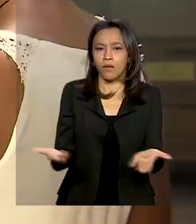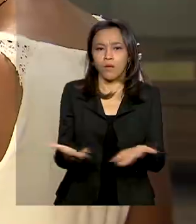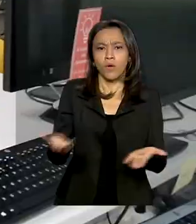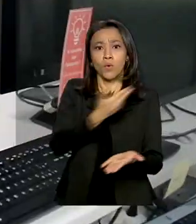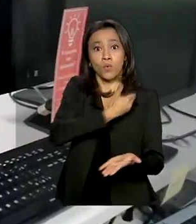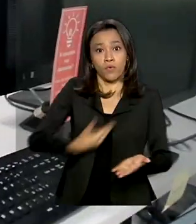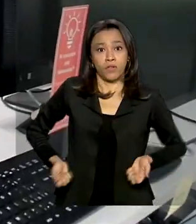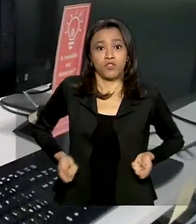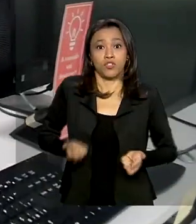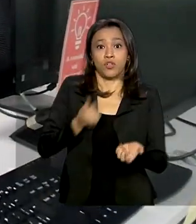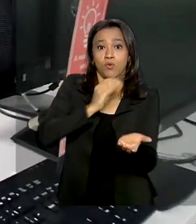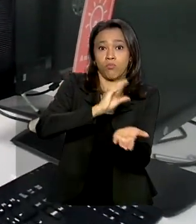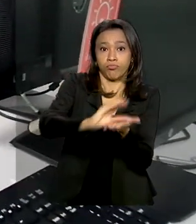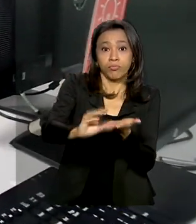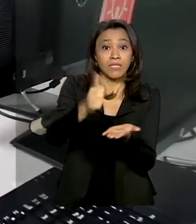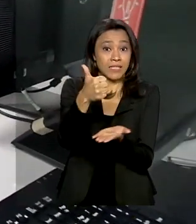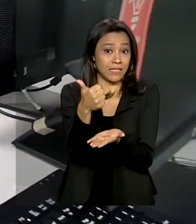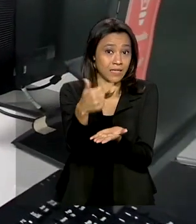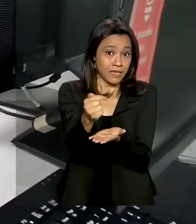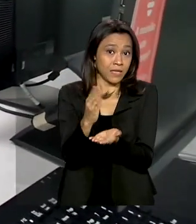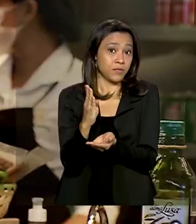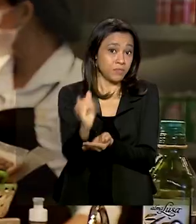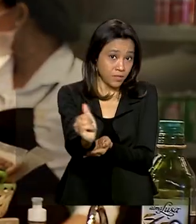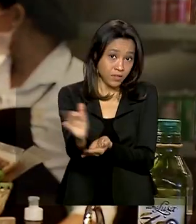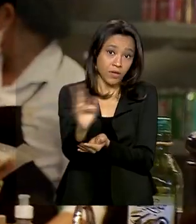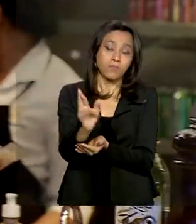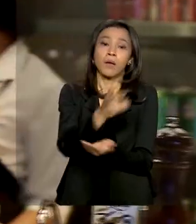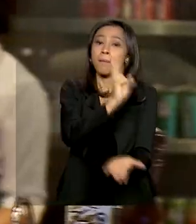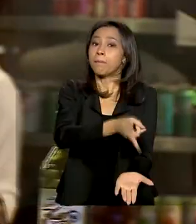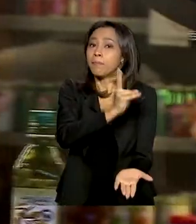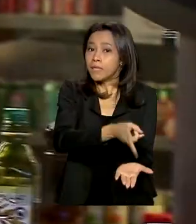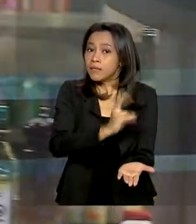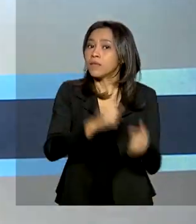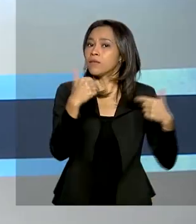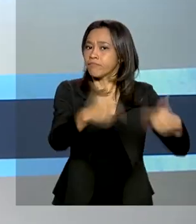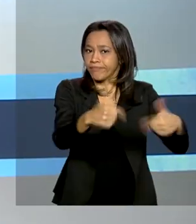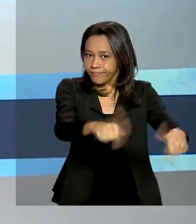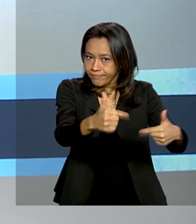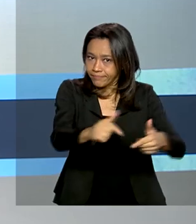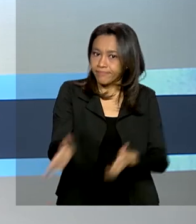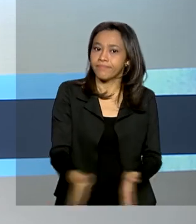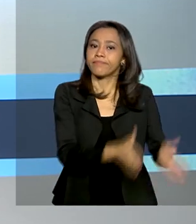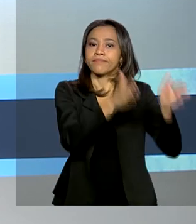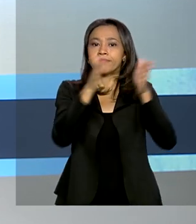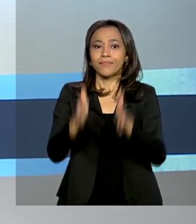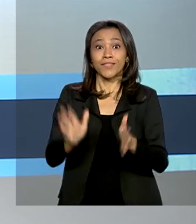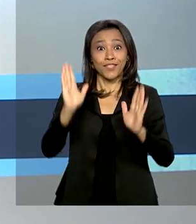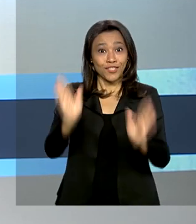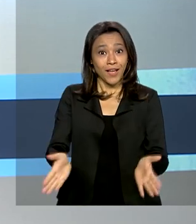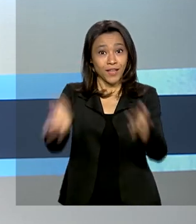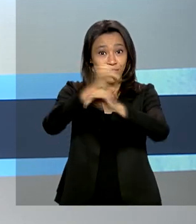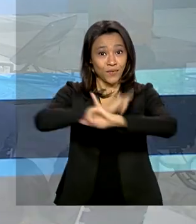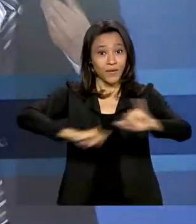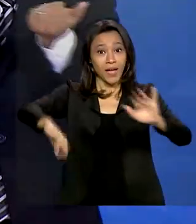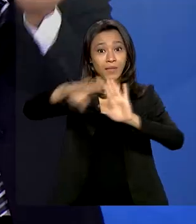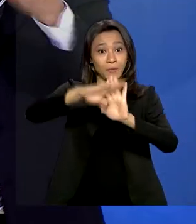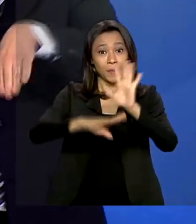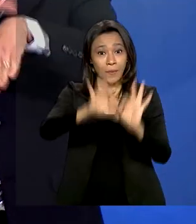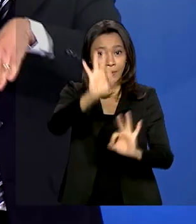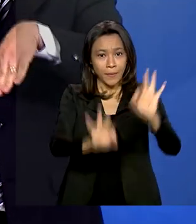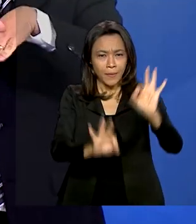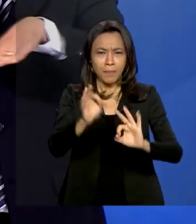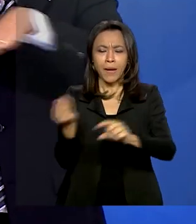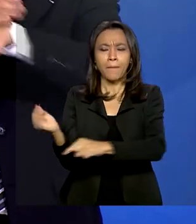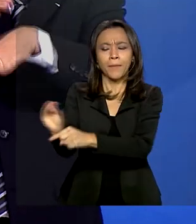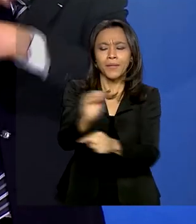gastou mais de 17 bilhões de reais para preservar postos de trabalho. Lançado o plano para proteger pessoas